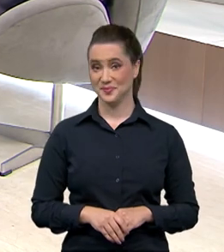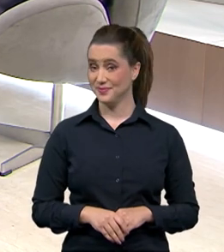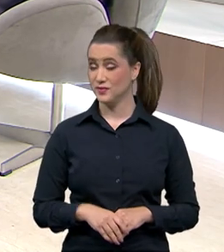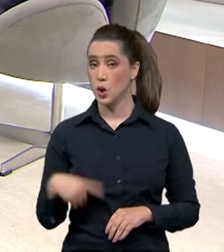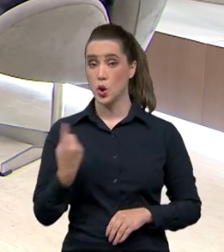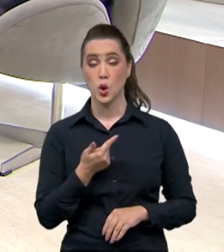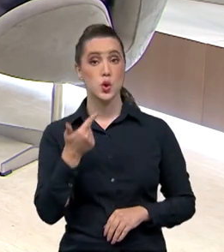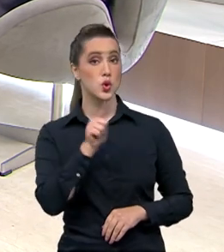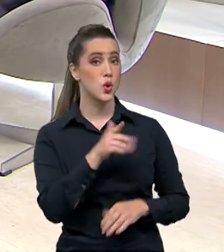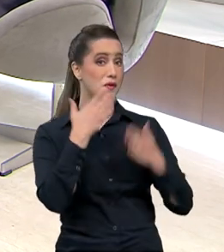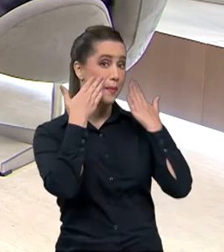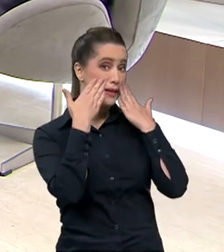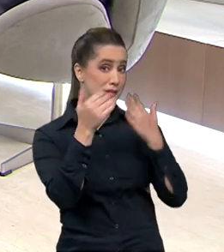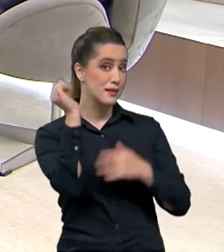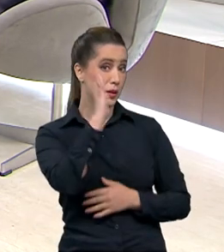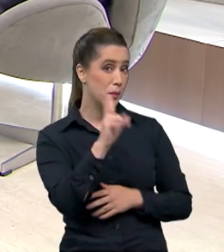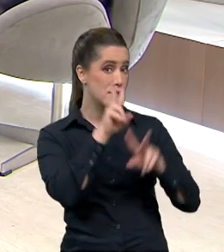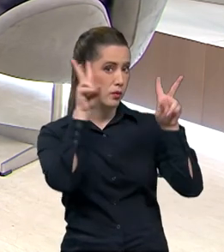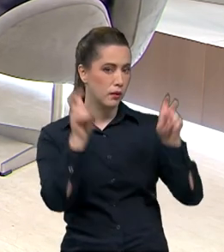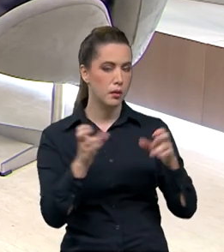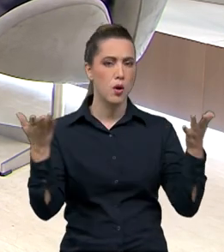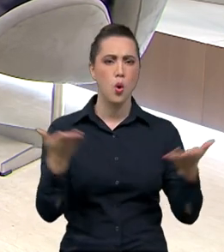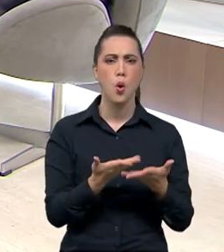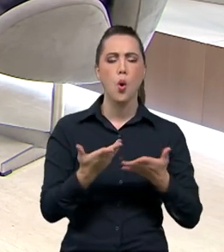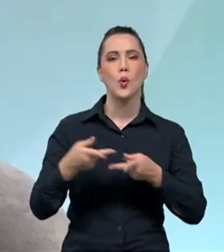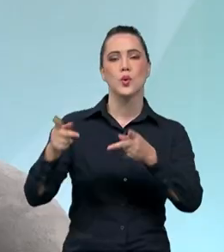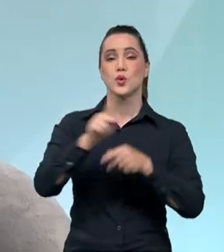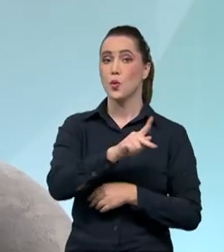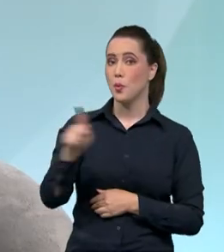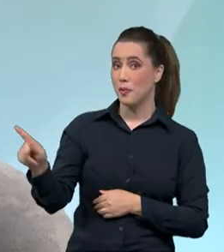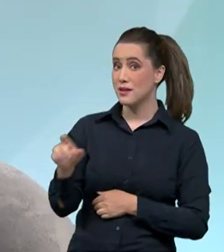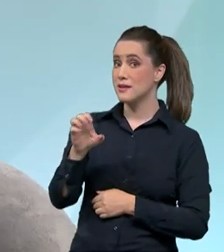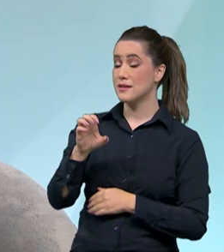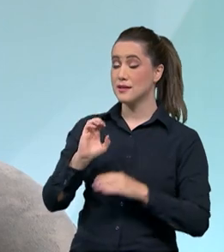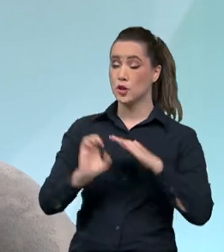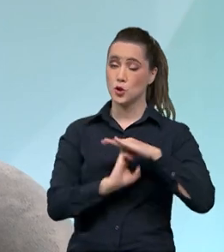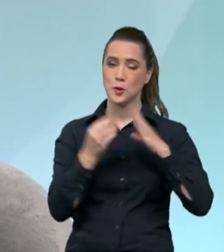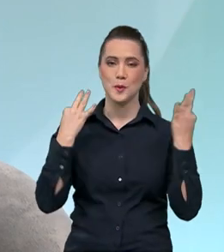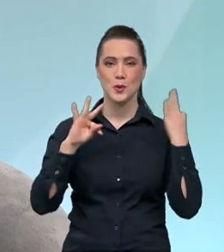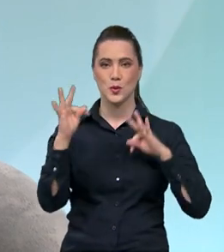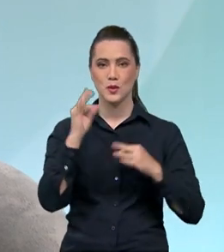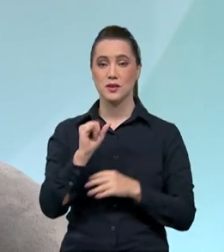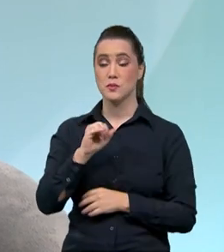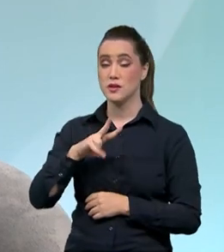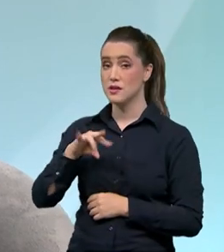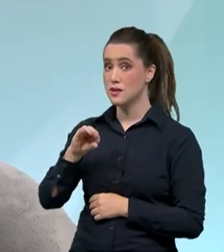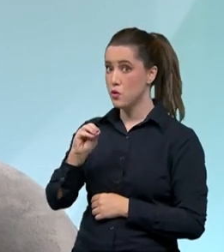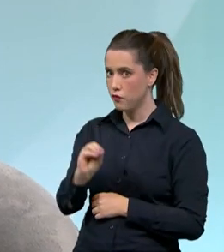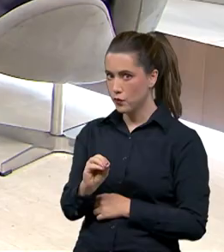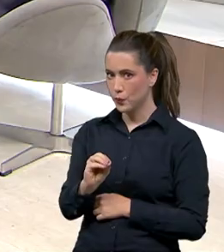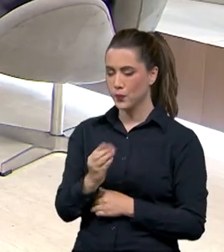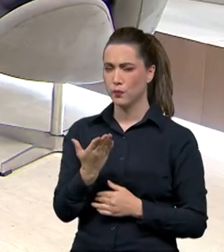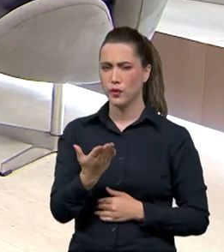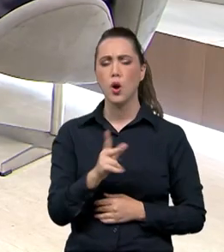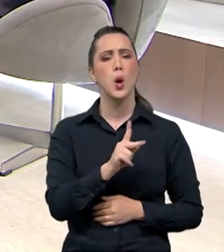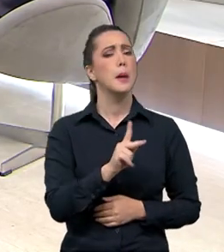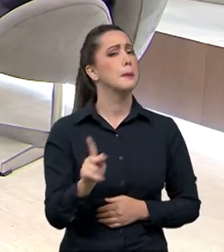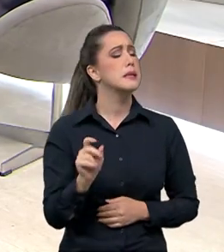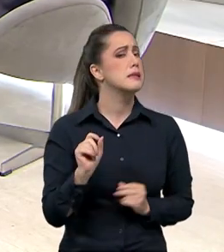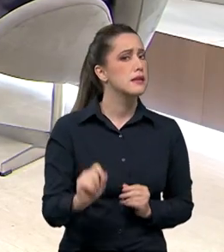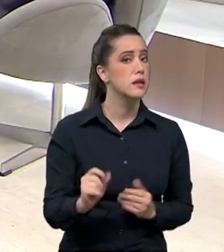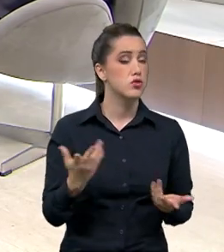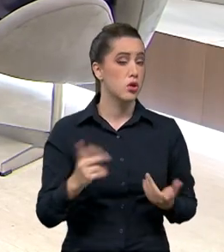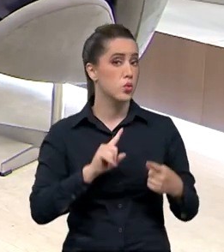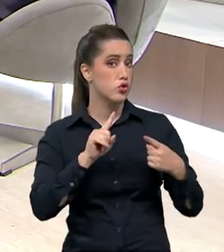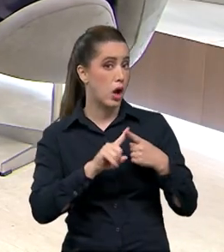Estamos de volta com o Brasil em Pauta, hoje, com o presidente da Embratur, Silvio Nascimento. Presidente, de acordo